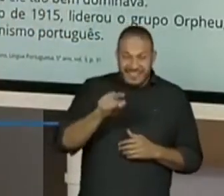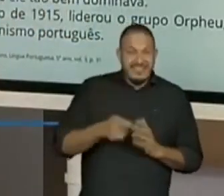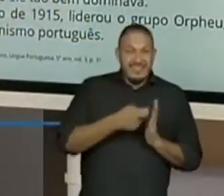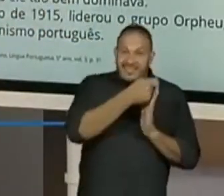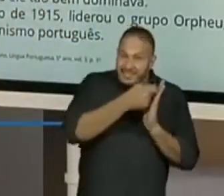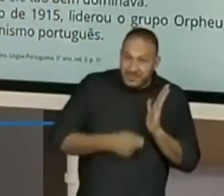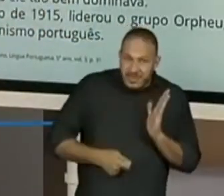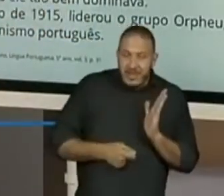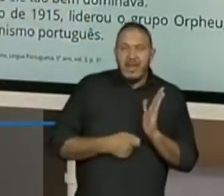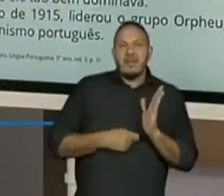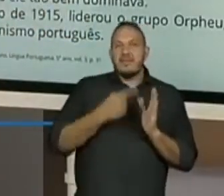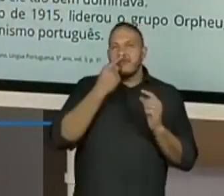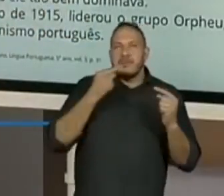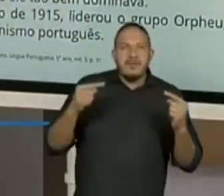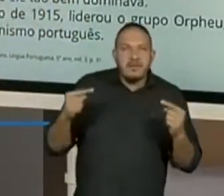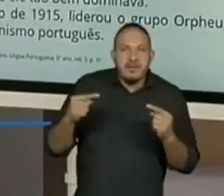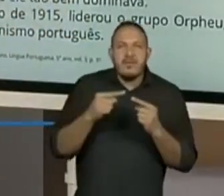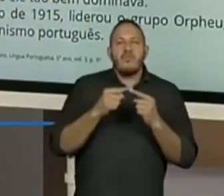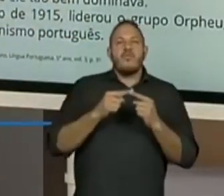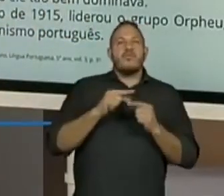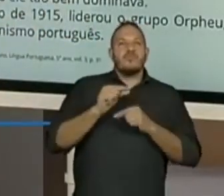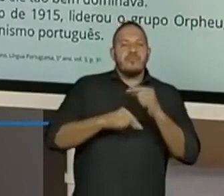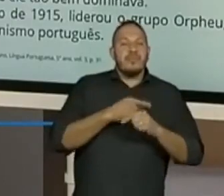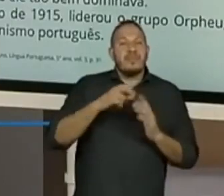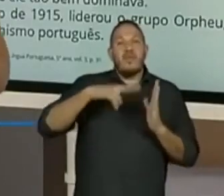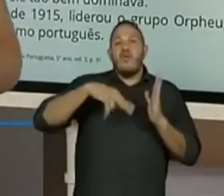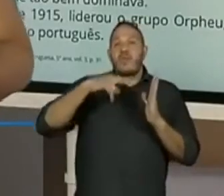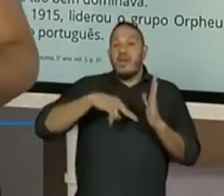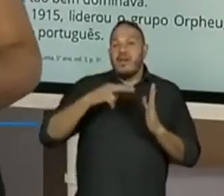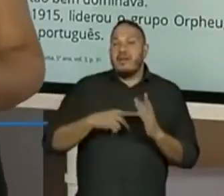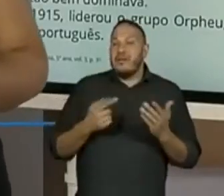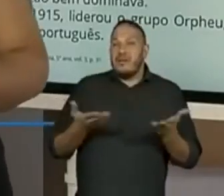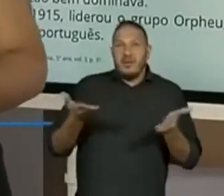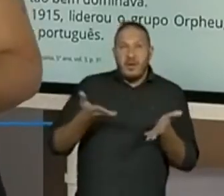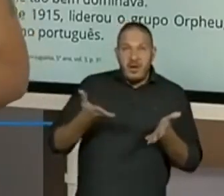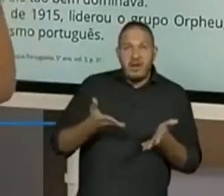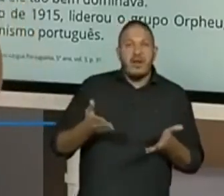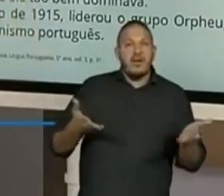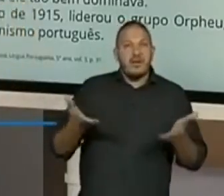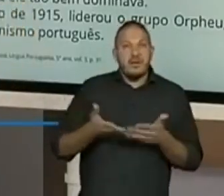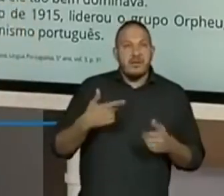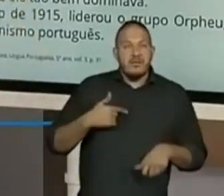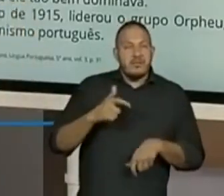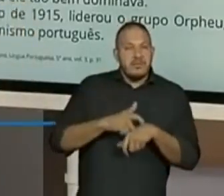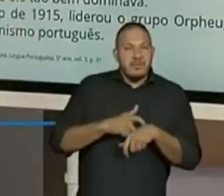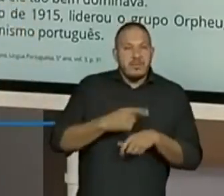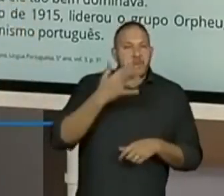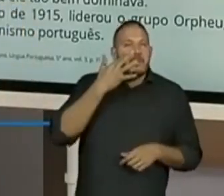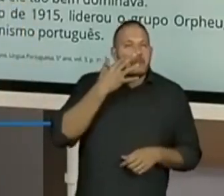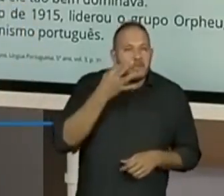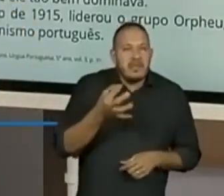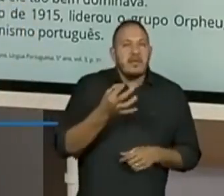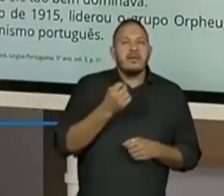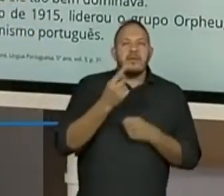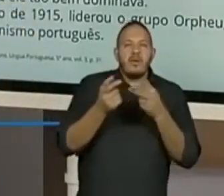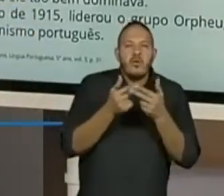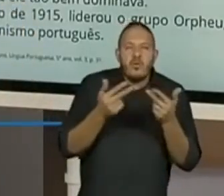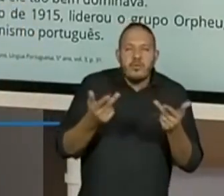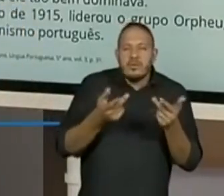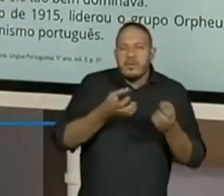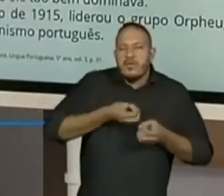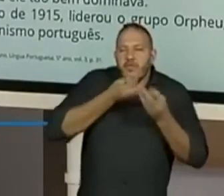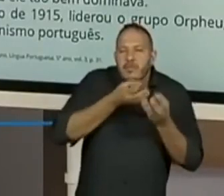relacionado muito à primeira habilidade que eu acabei de ler. É o momento que vocês prestarem atenção em algumas informações.